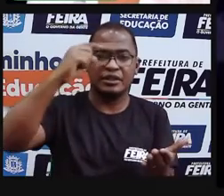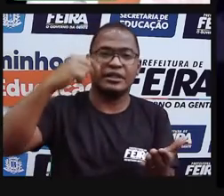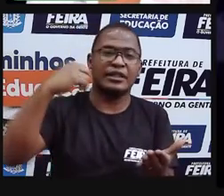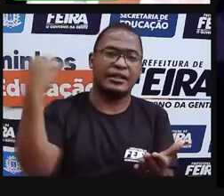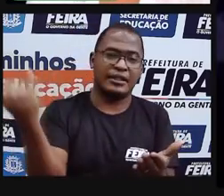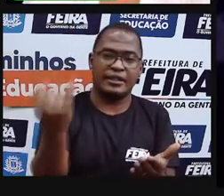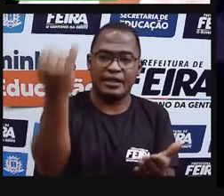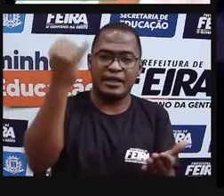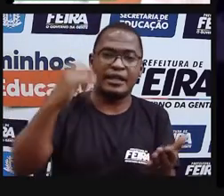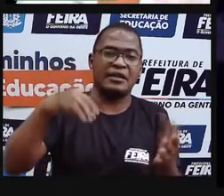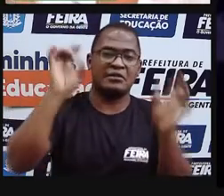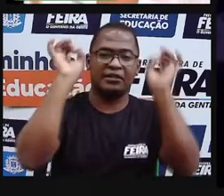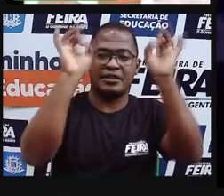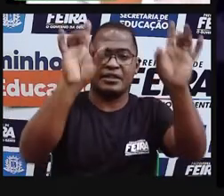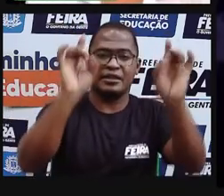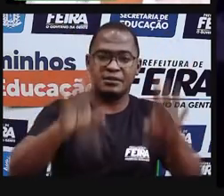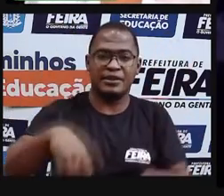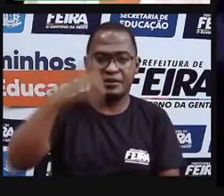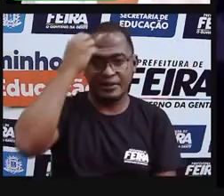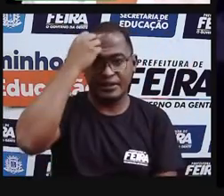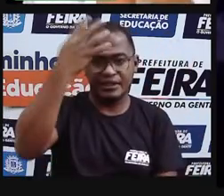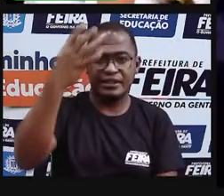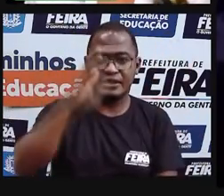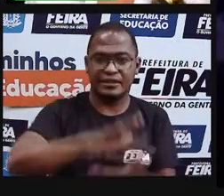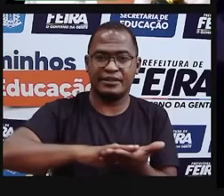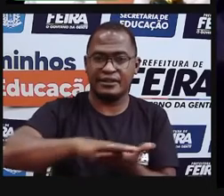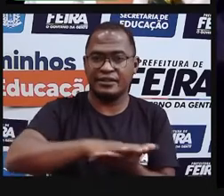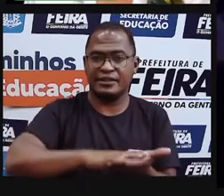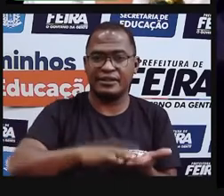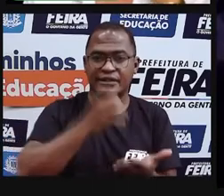esquecer disso, tá bom? Vamos lá assistir esse vídeo.